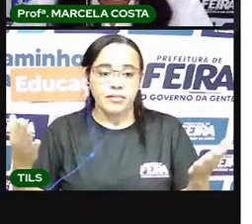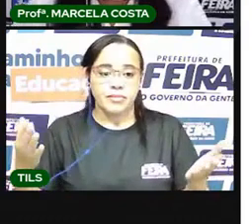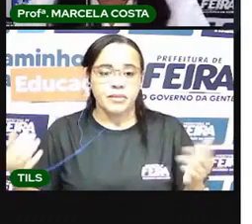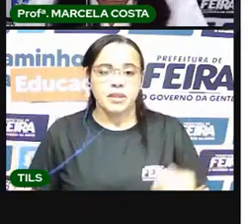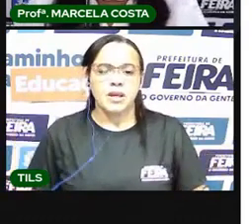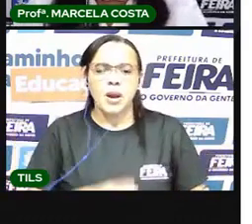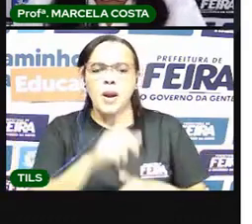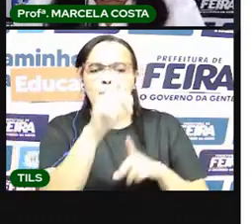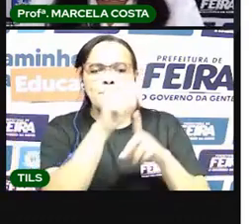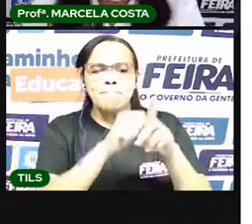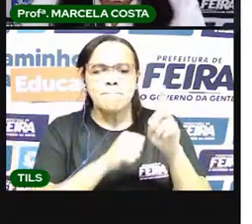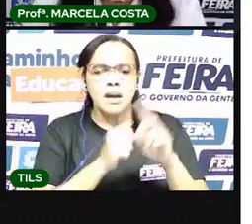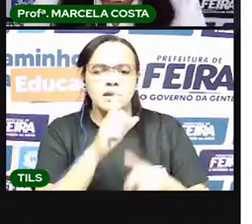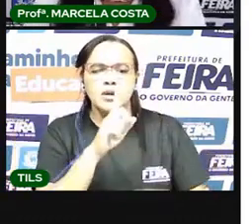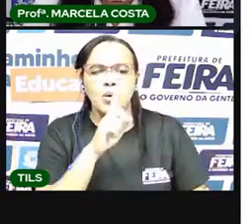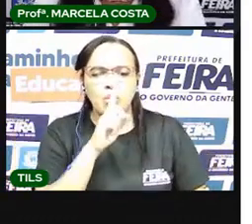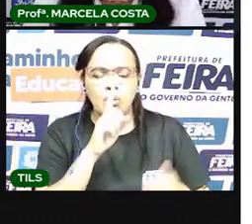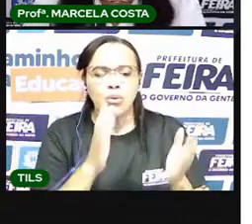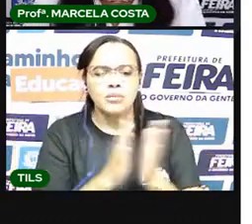mês do seu aniversário.